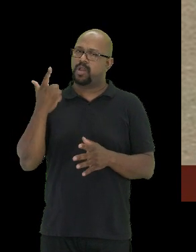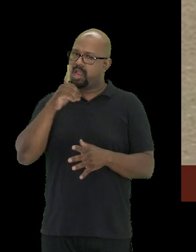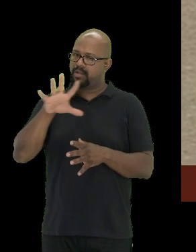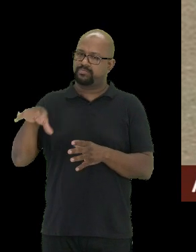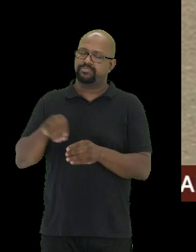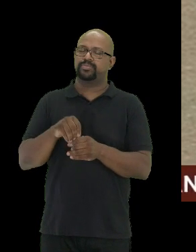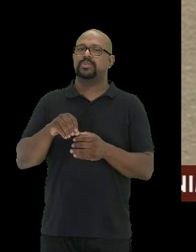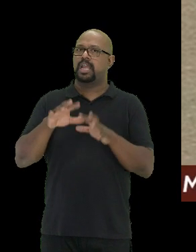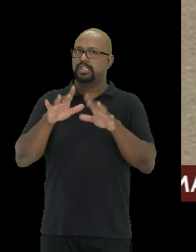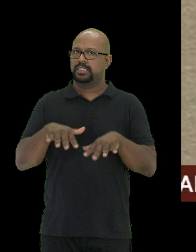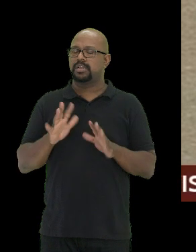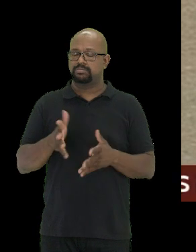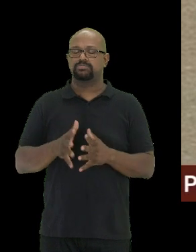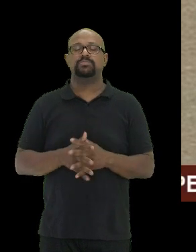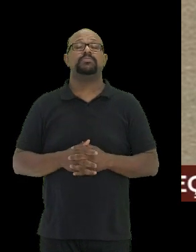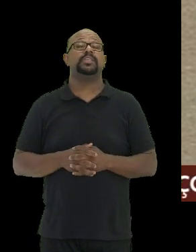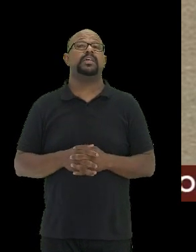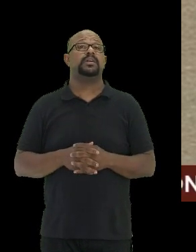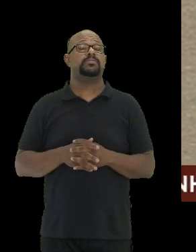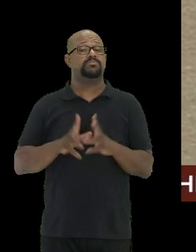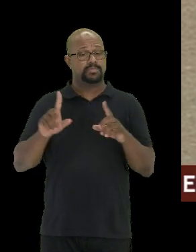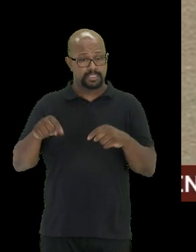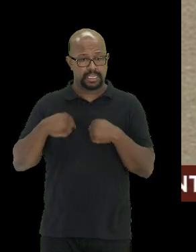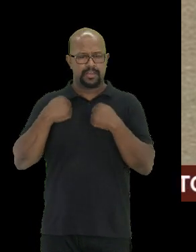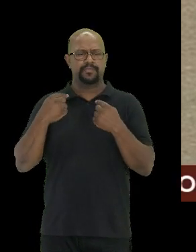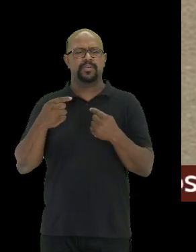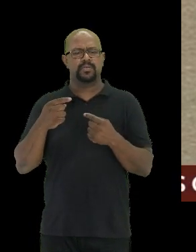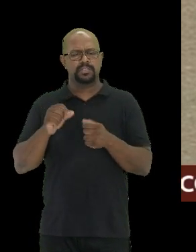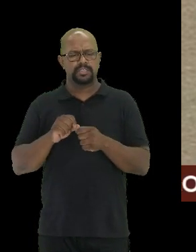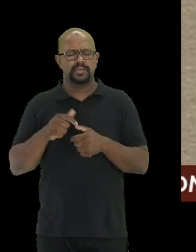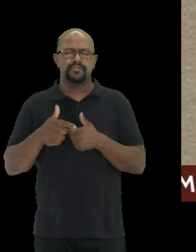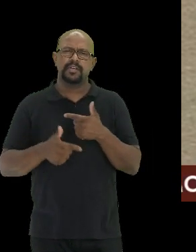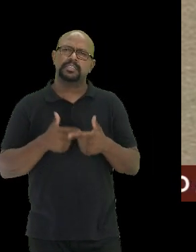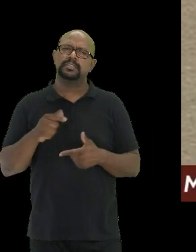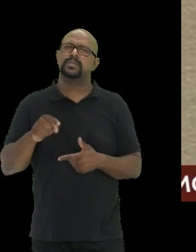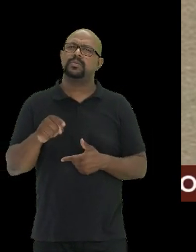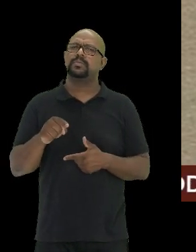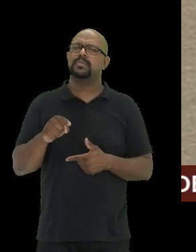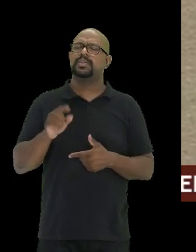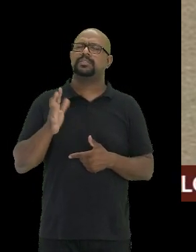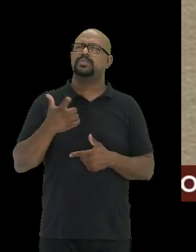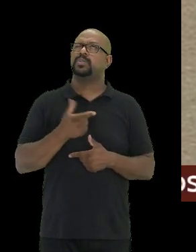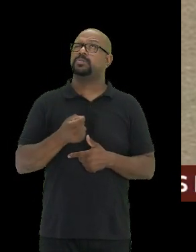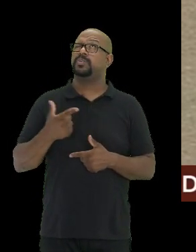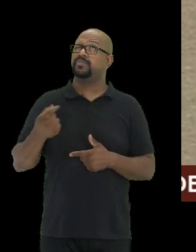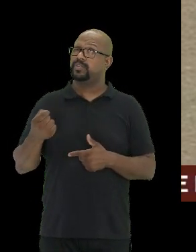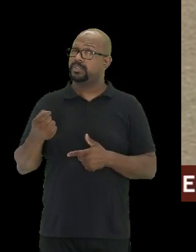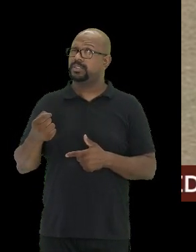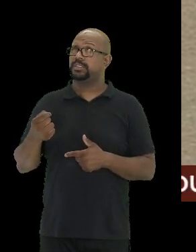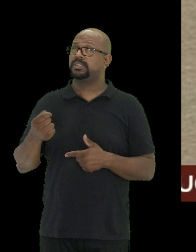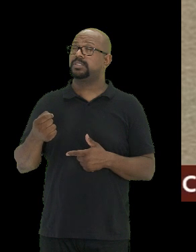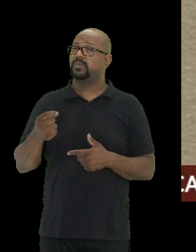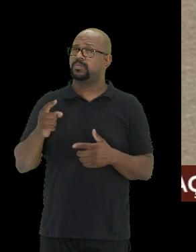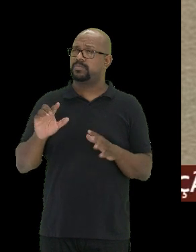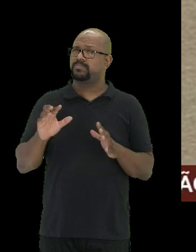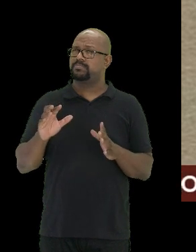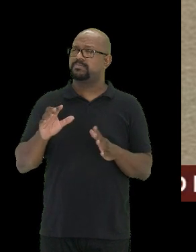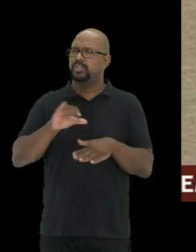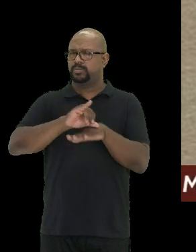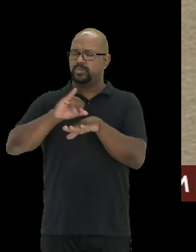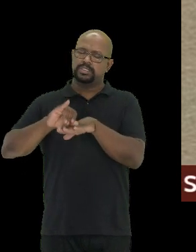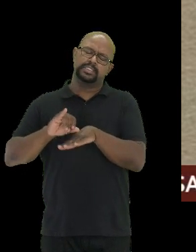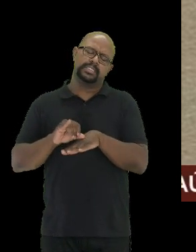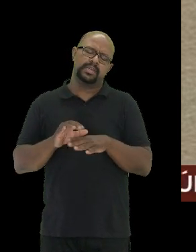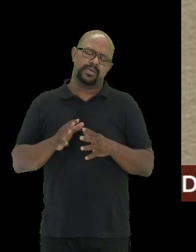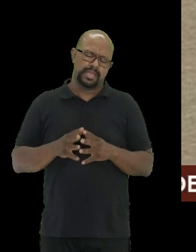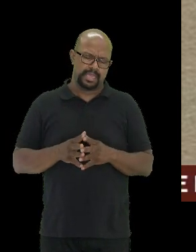se lançou no desafio de fazer, desde 2020, uma exposição